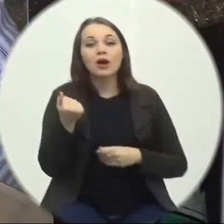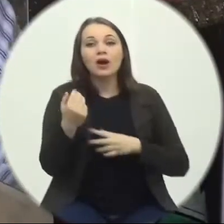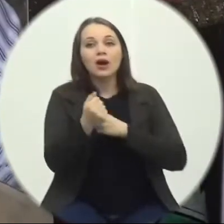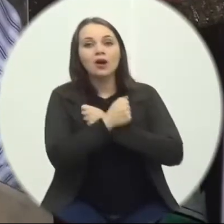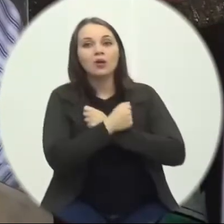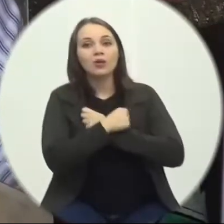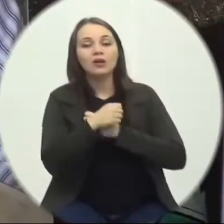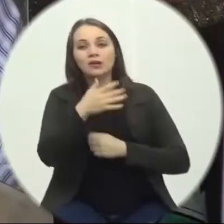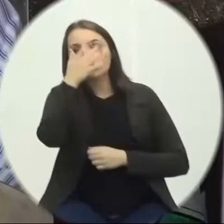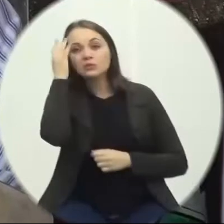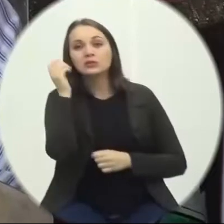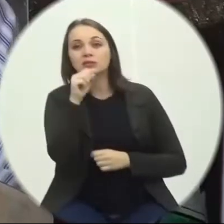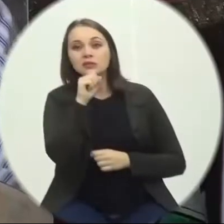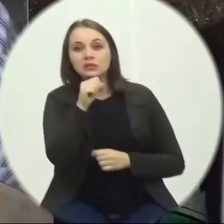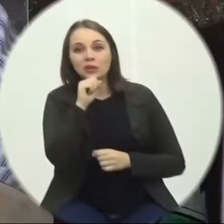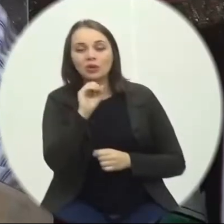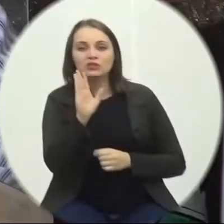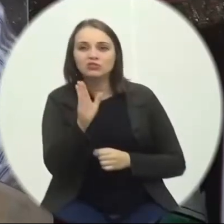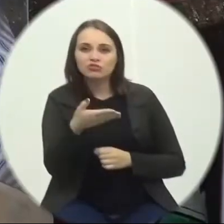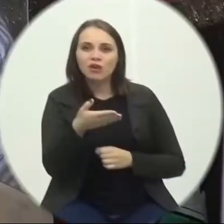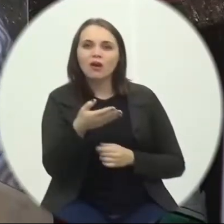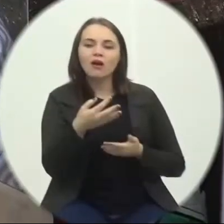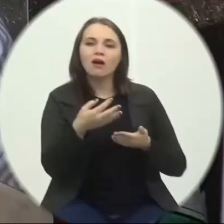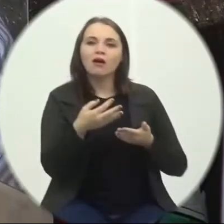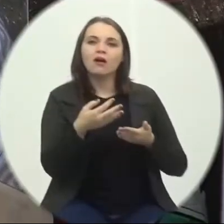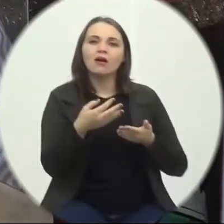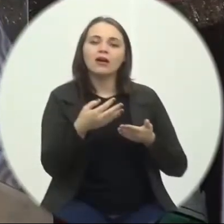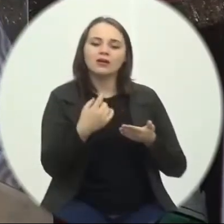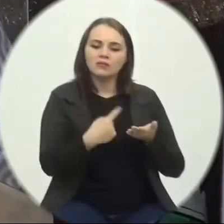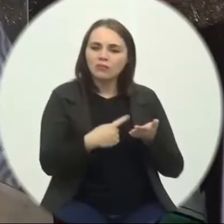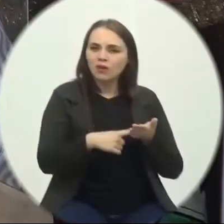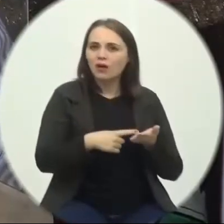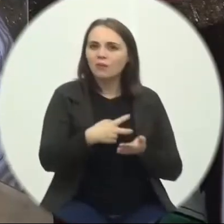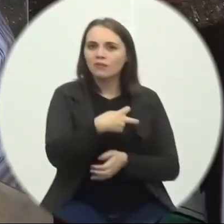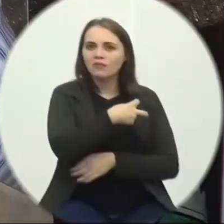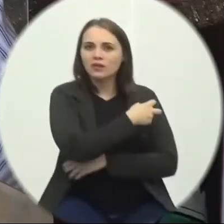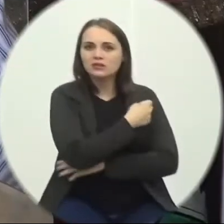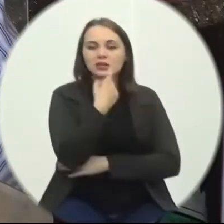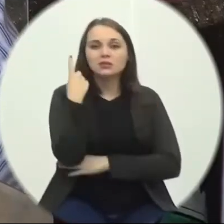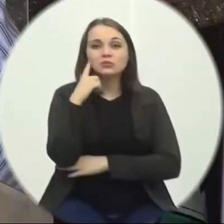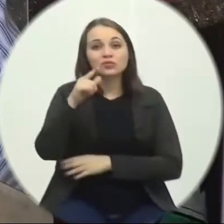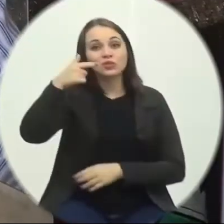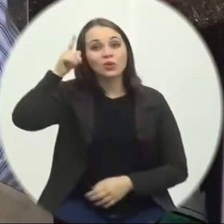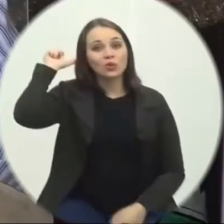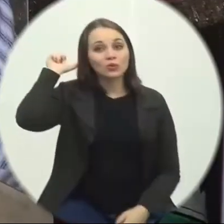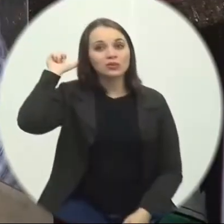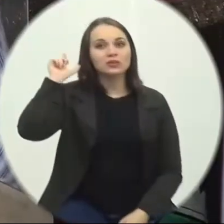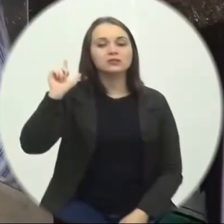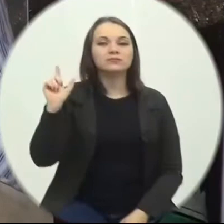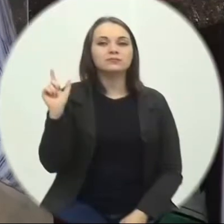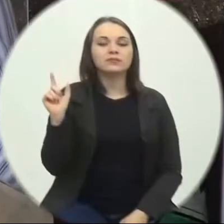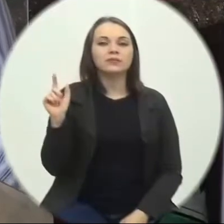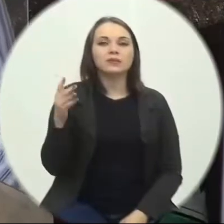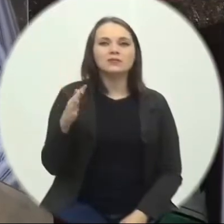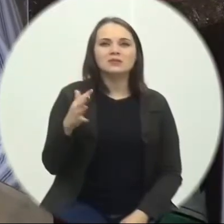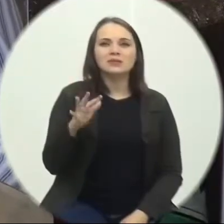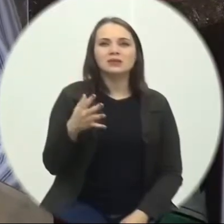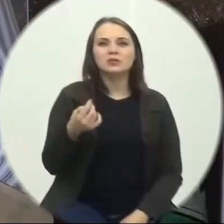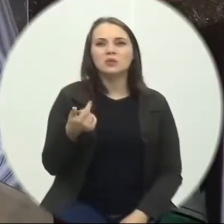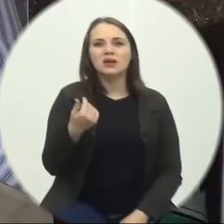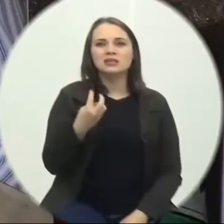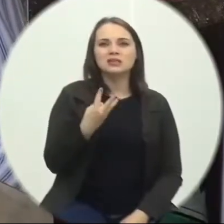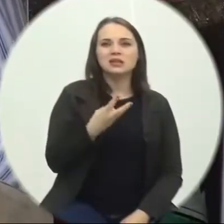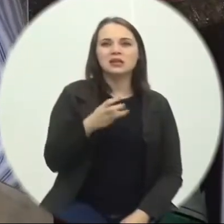Que estavam Agendados Habilitados Para vacinarem No dia de ontem Em média De quase